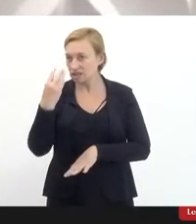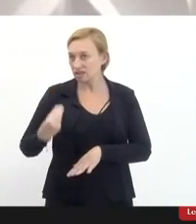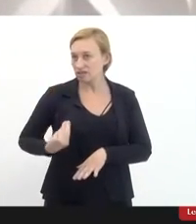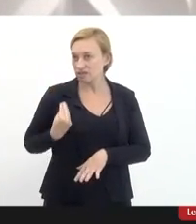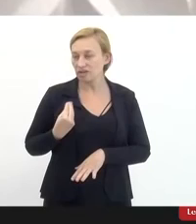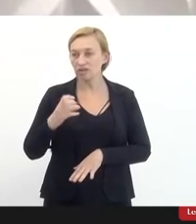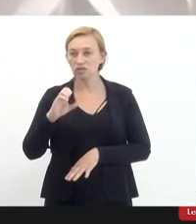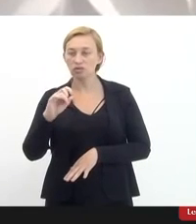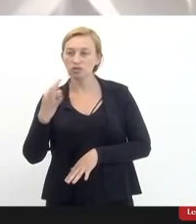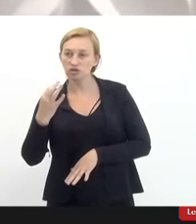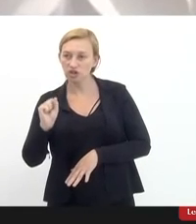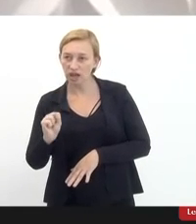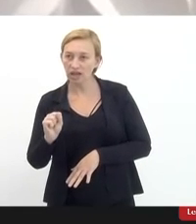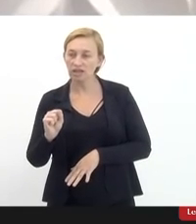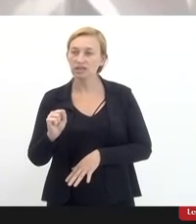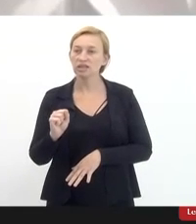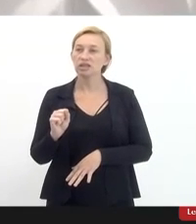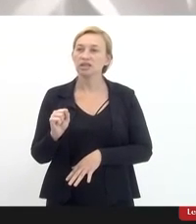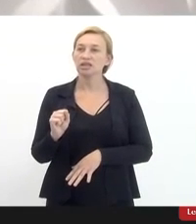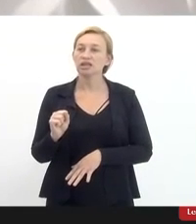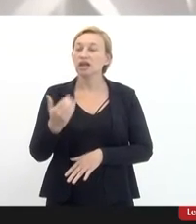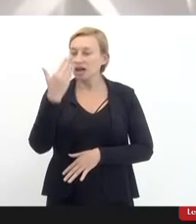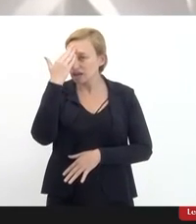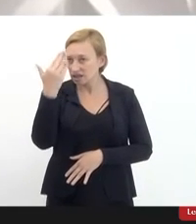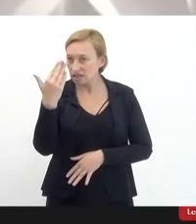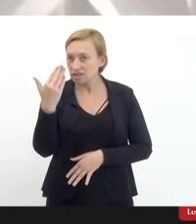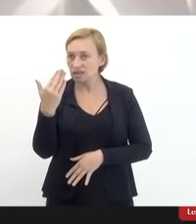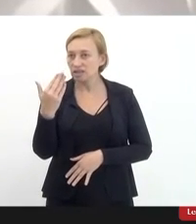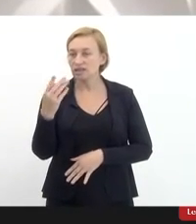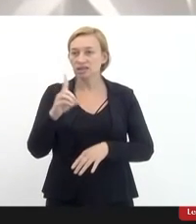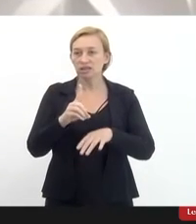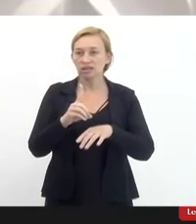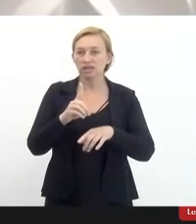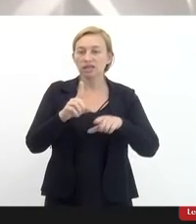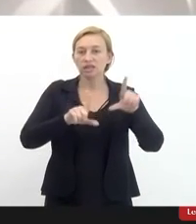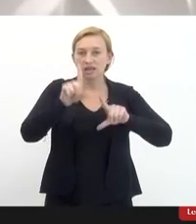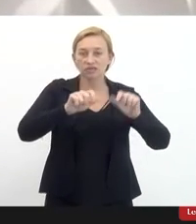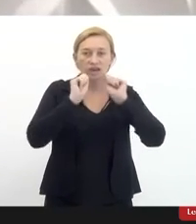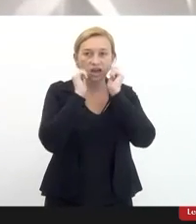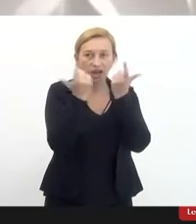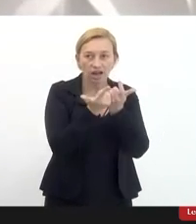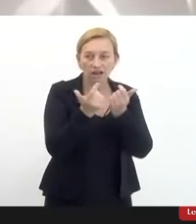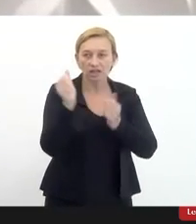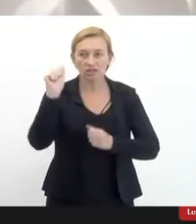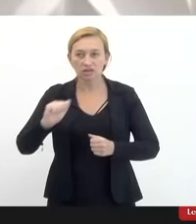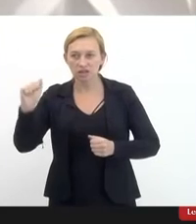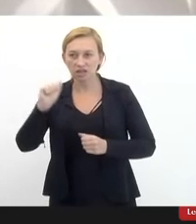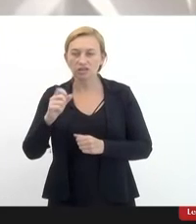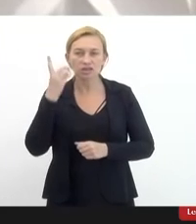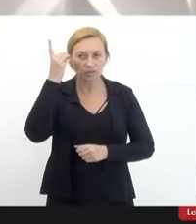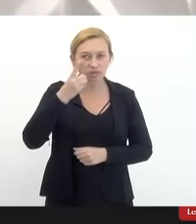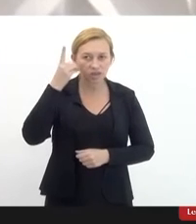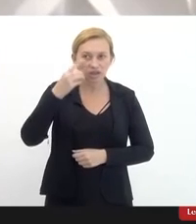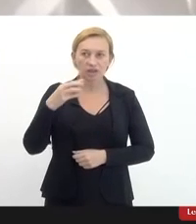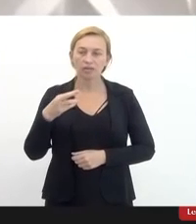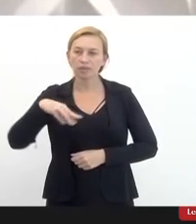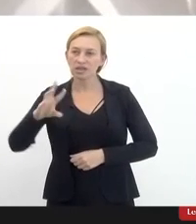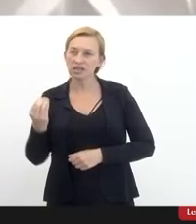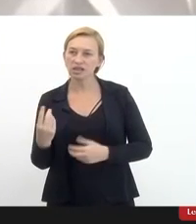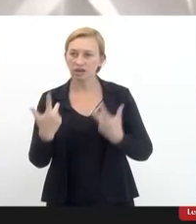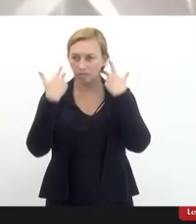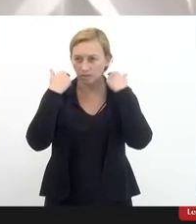presença doutor Charles de Souza então agradecendo a TV Alerja as assessorias do deputado Marcelo